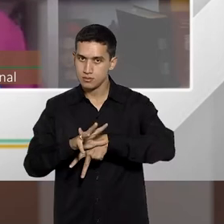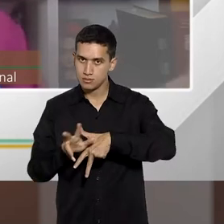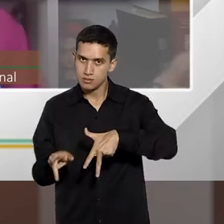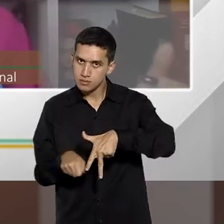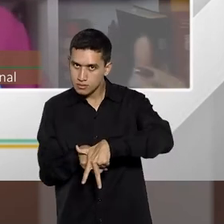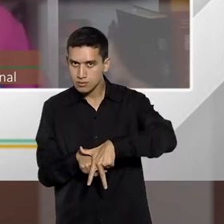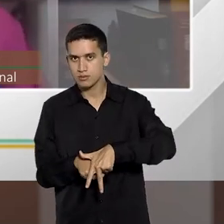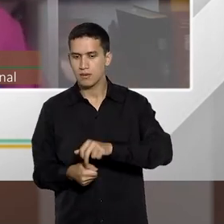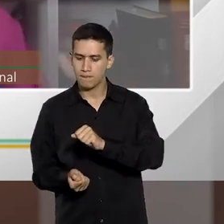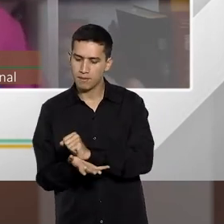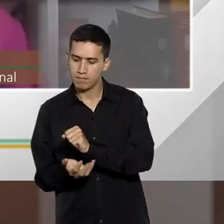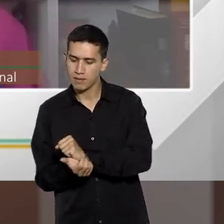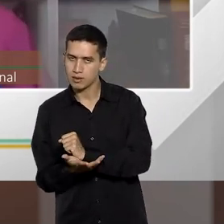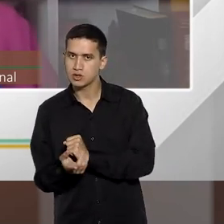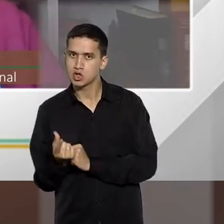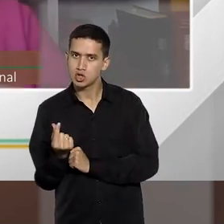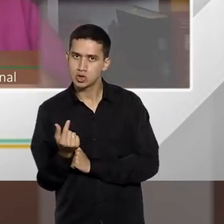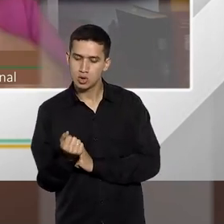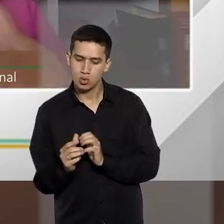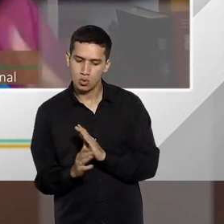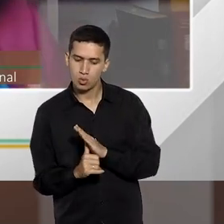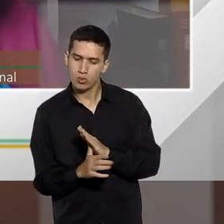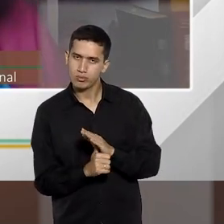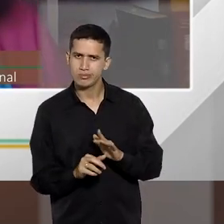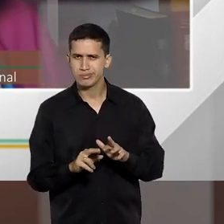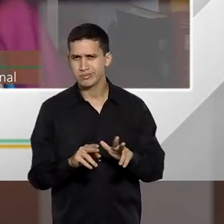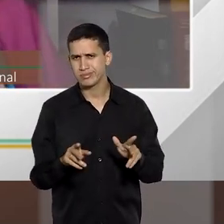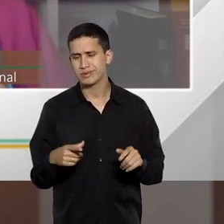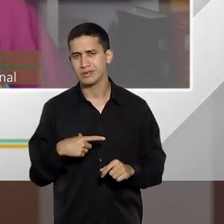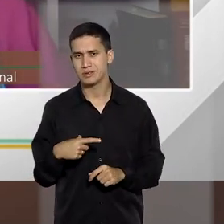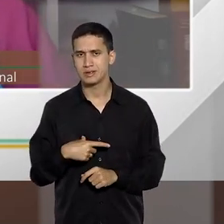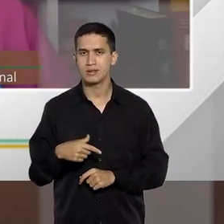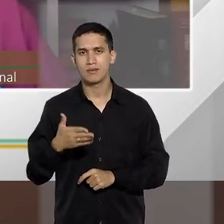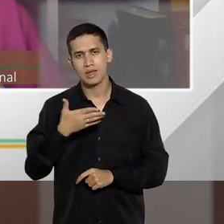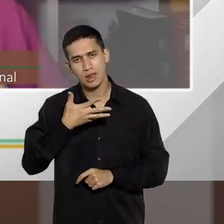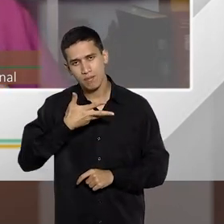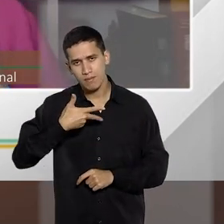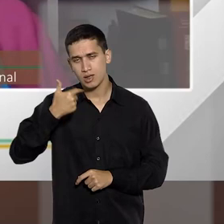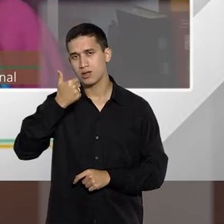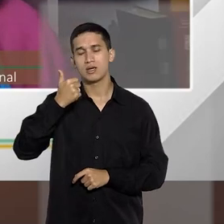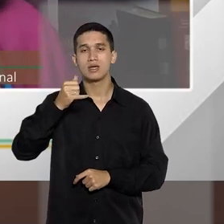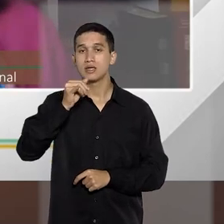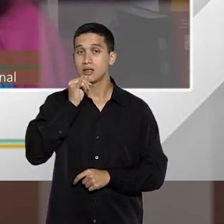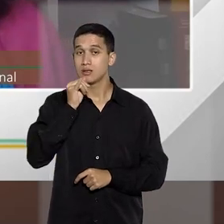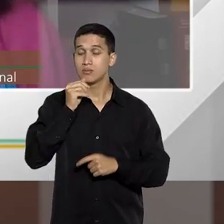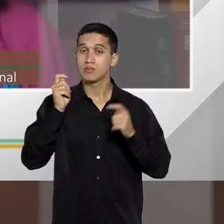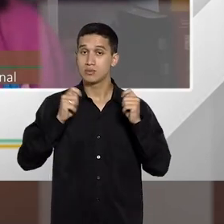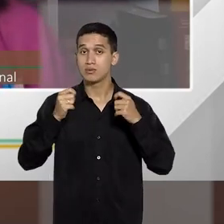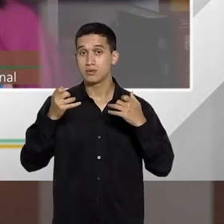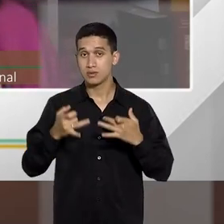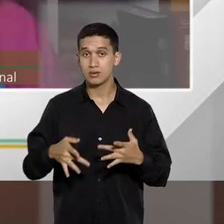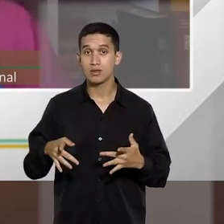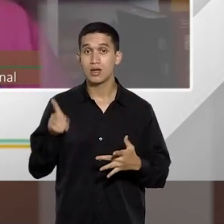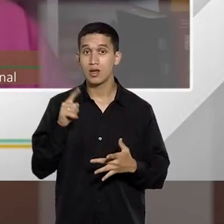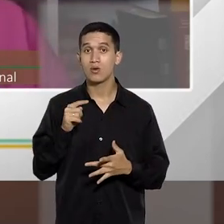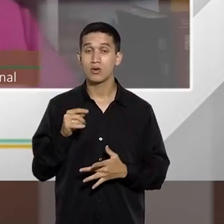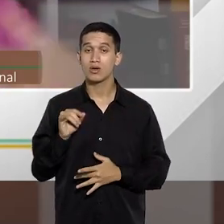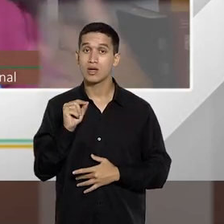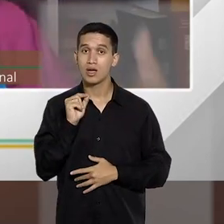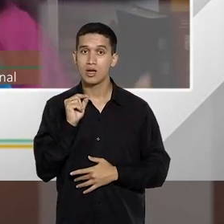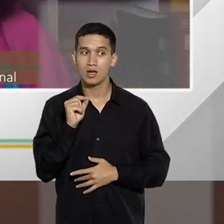de dinheiro, e aí nós temos alguns exemplos, mas o melhor exemplo para a gente entender o crime permanente é o sequestro,